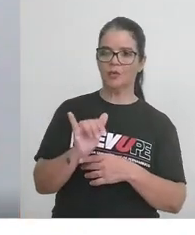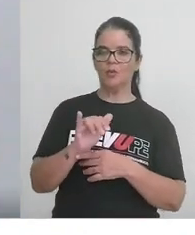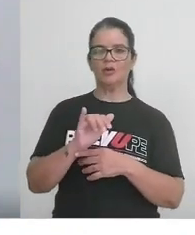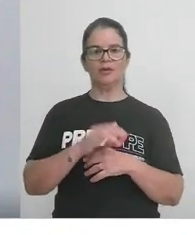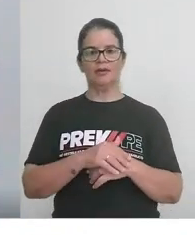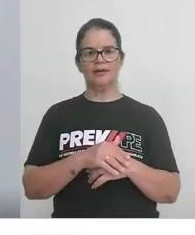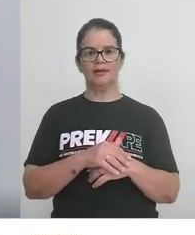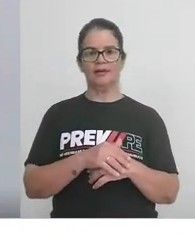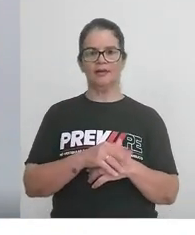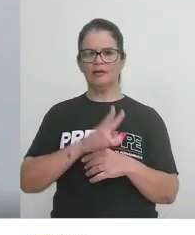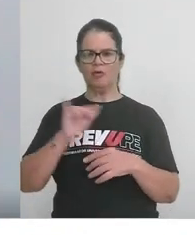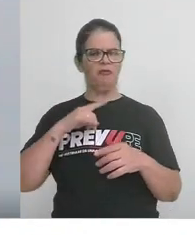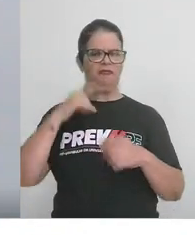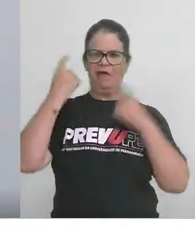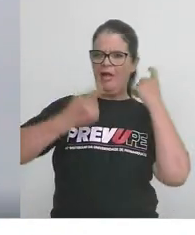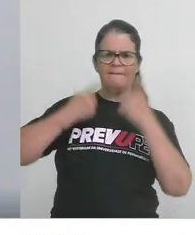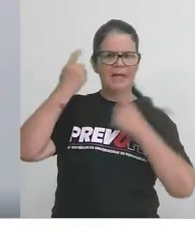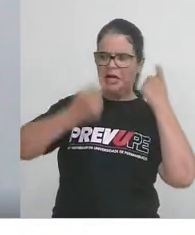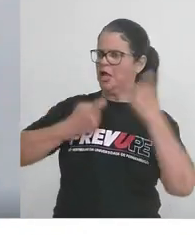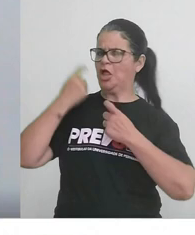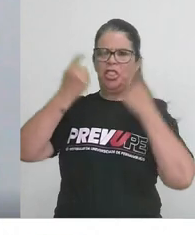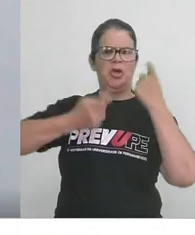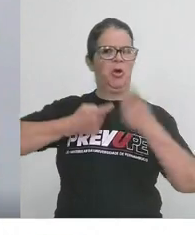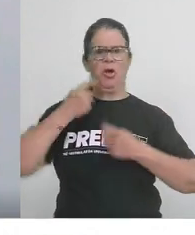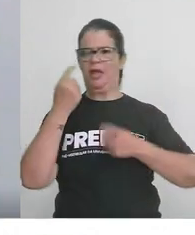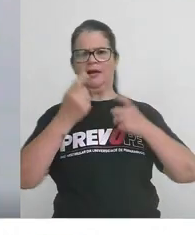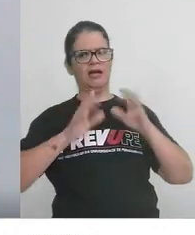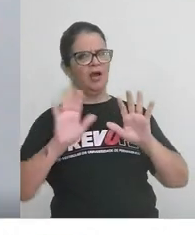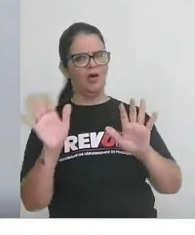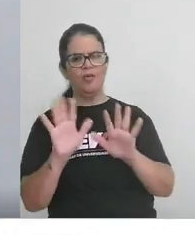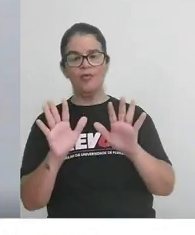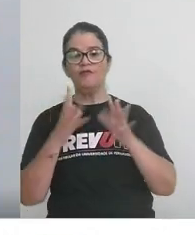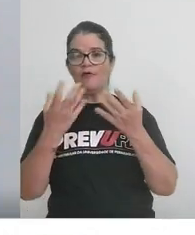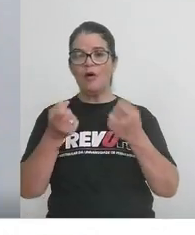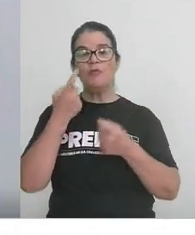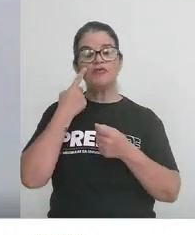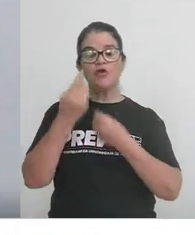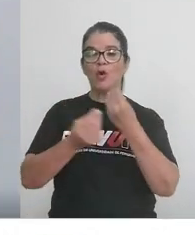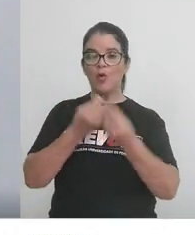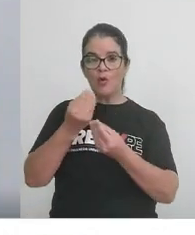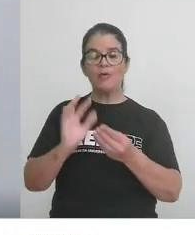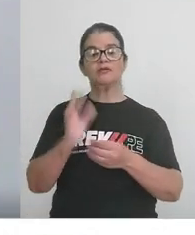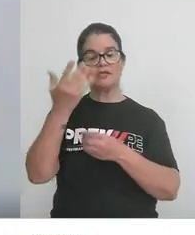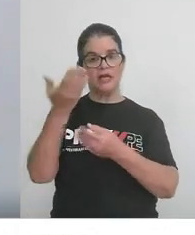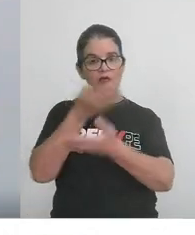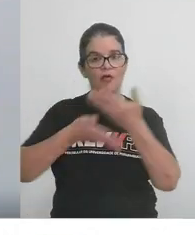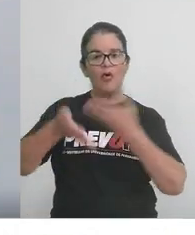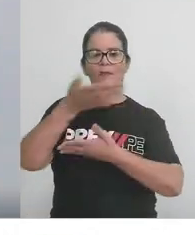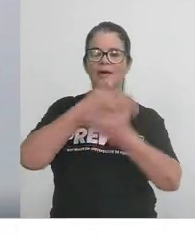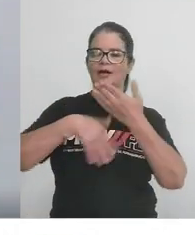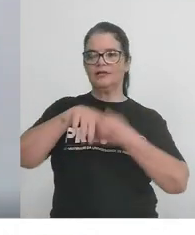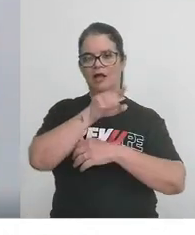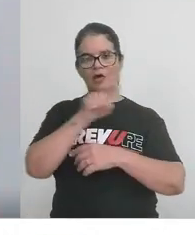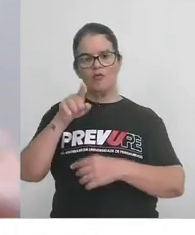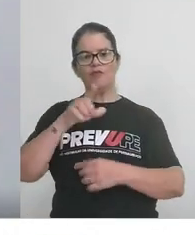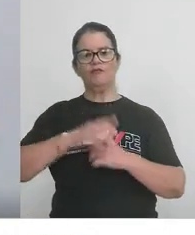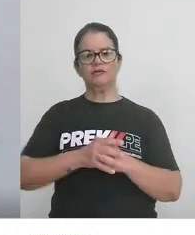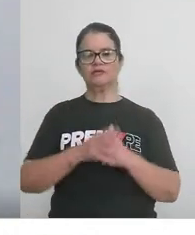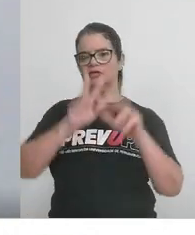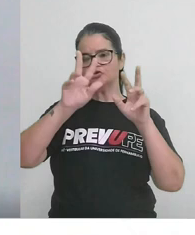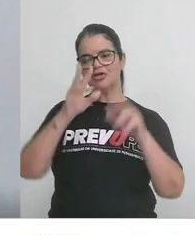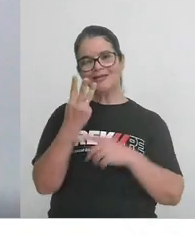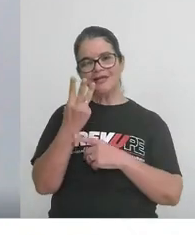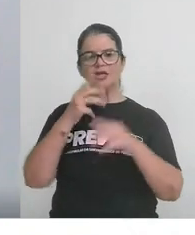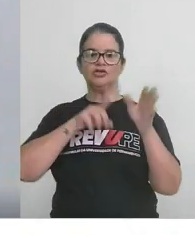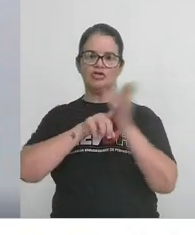vai entrar em paranoia, não. Então, vamos ver como é que seria. Eu vou compartilhar aqui com vocês três